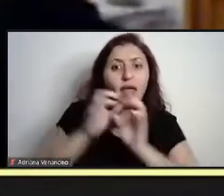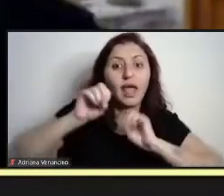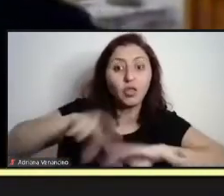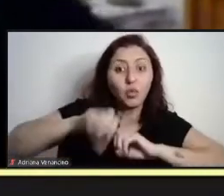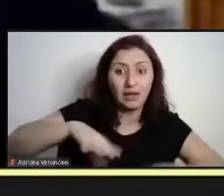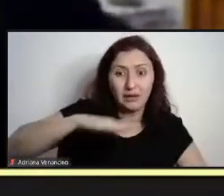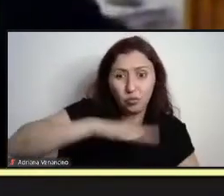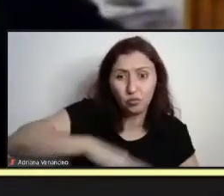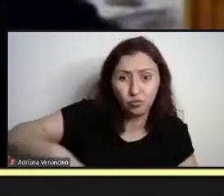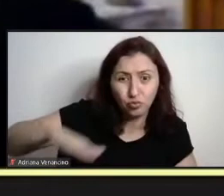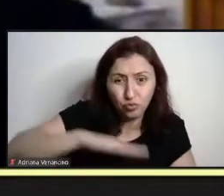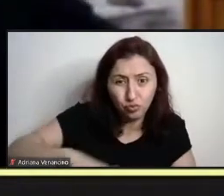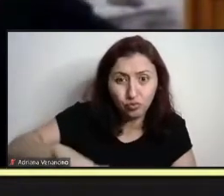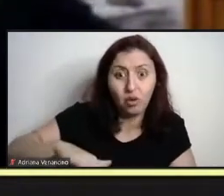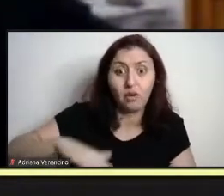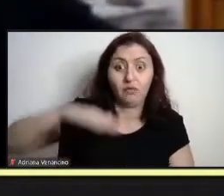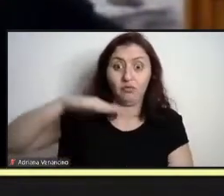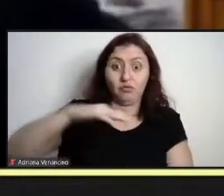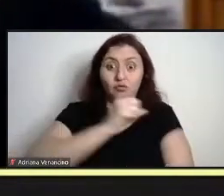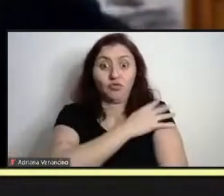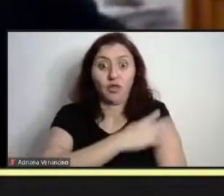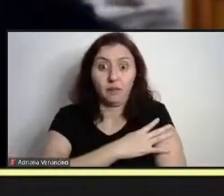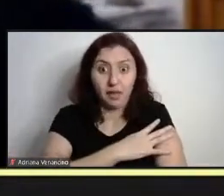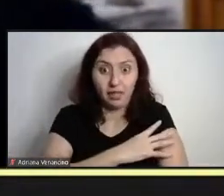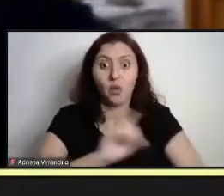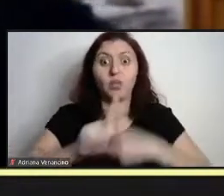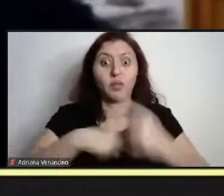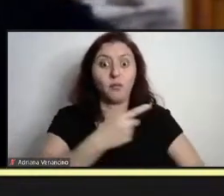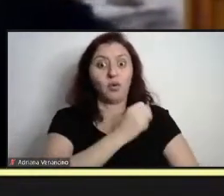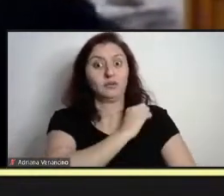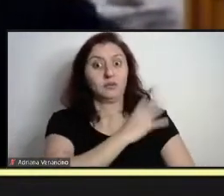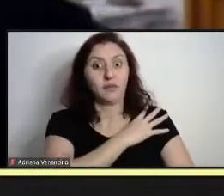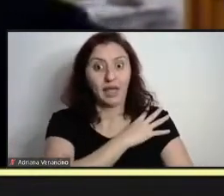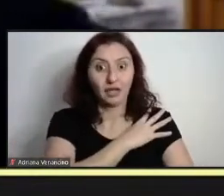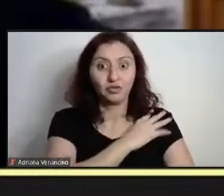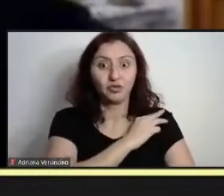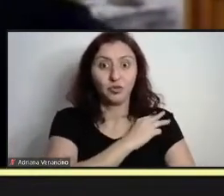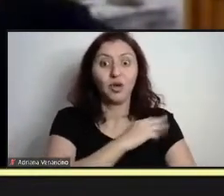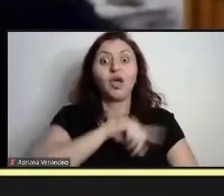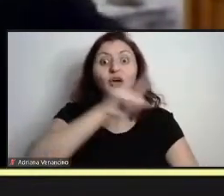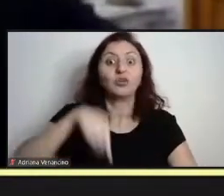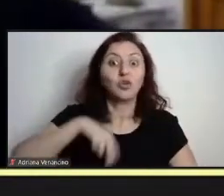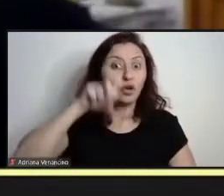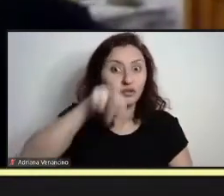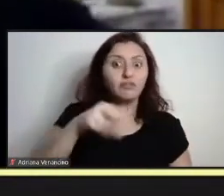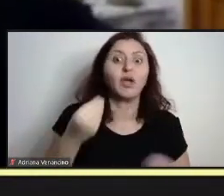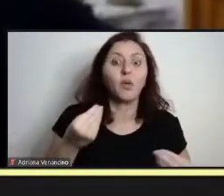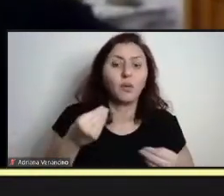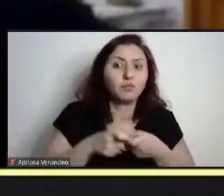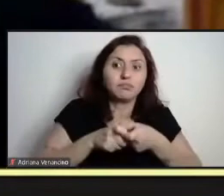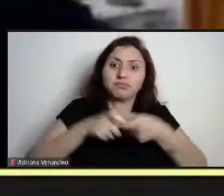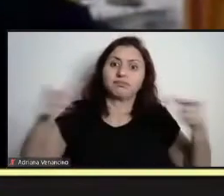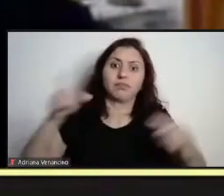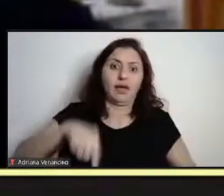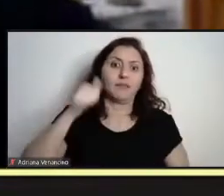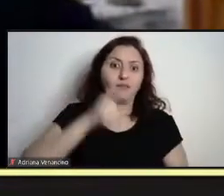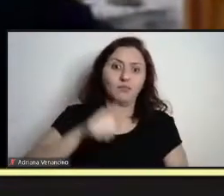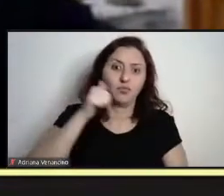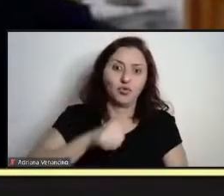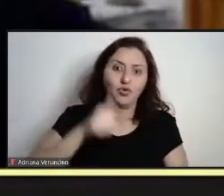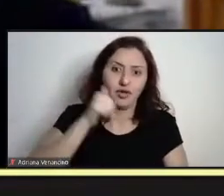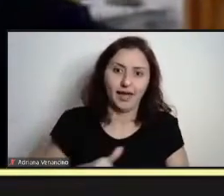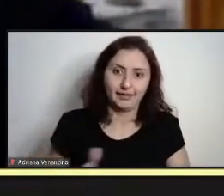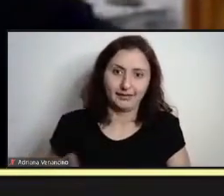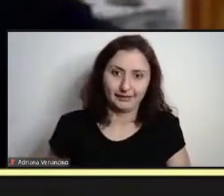fundamental e do ensino médio, nós temos predominantemente, entre o corpo docente, mulheres. Mulheres que, muitas